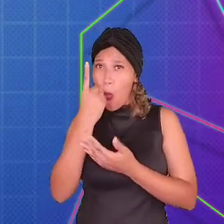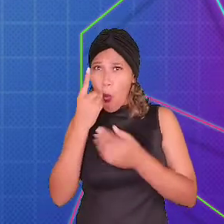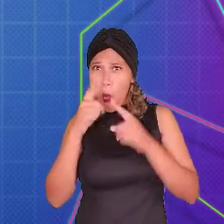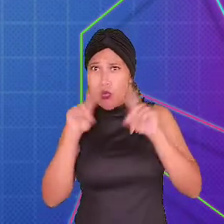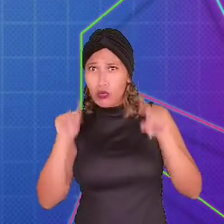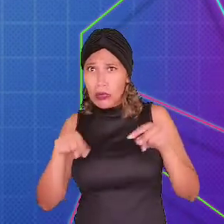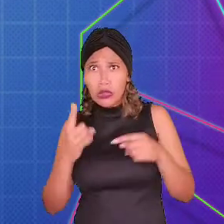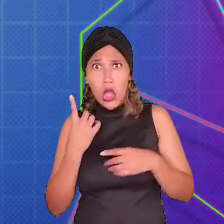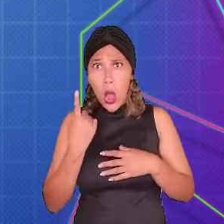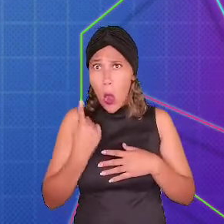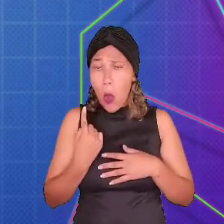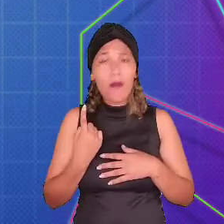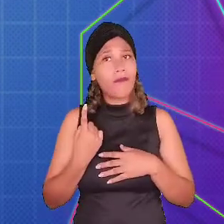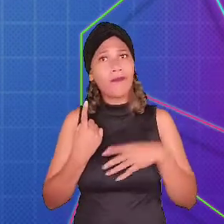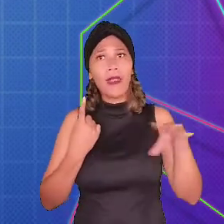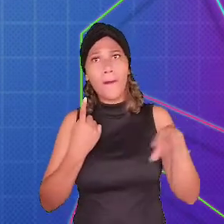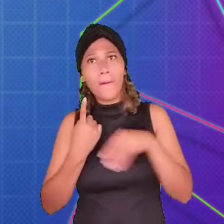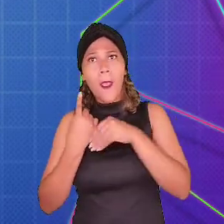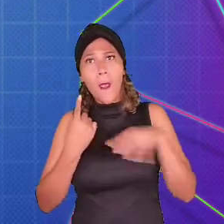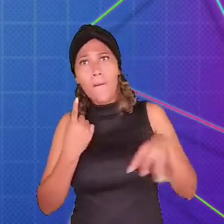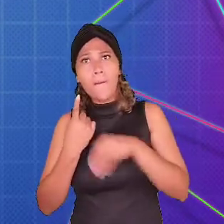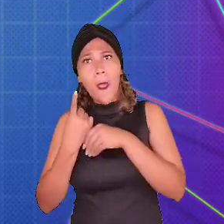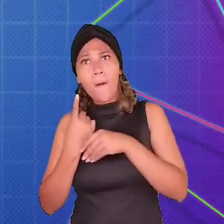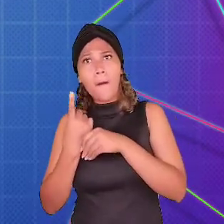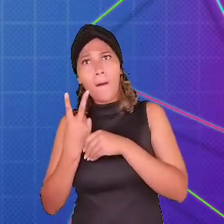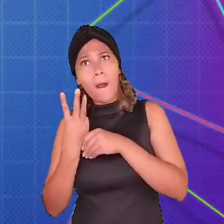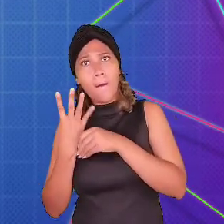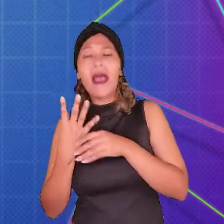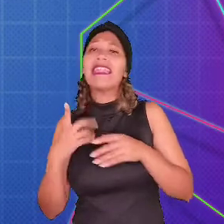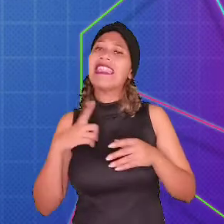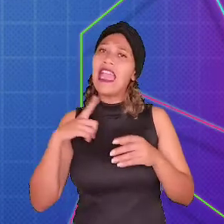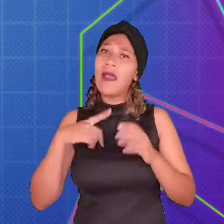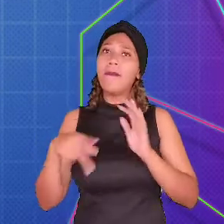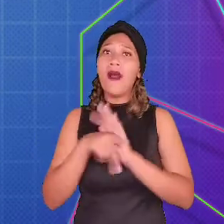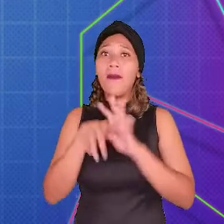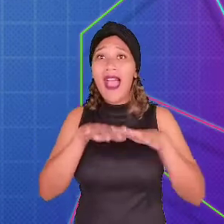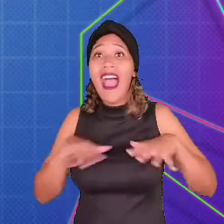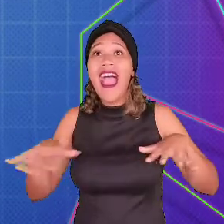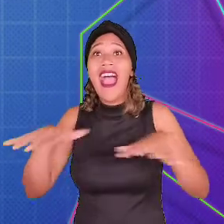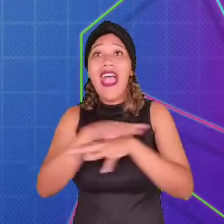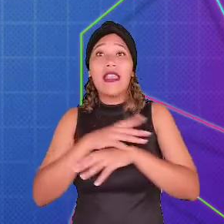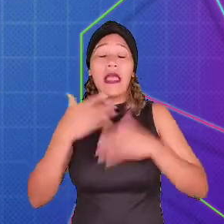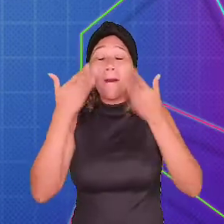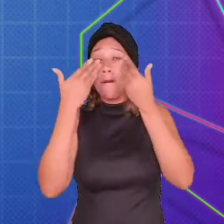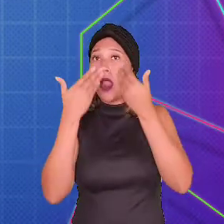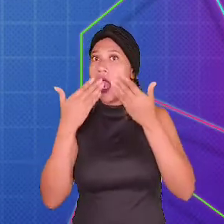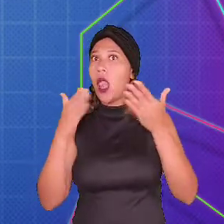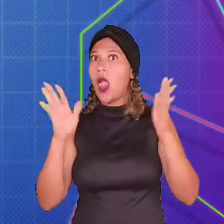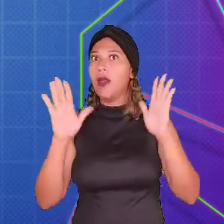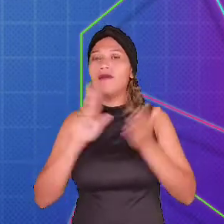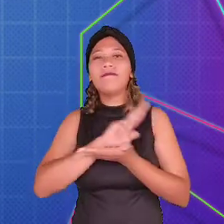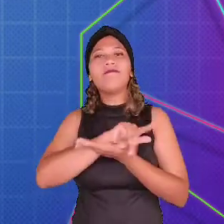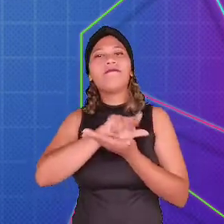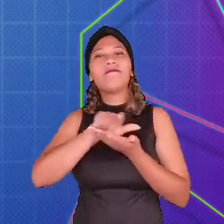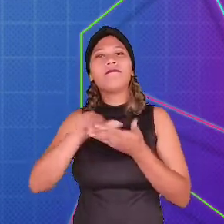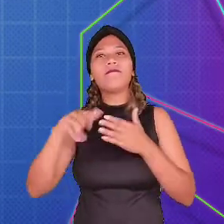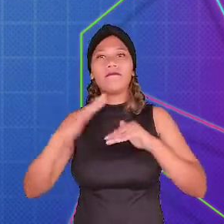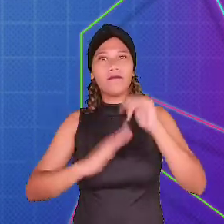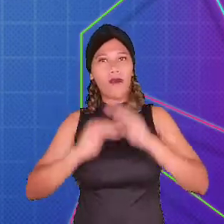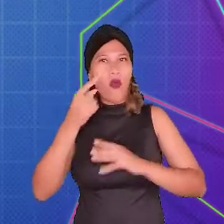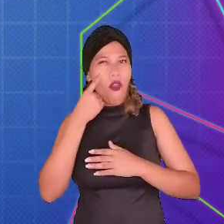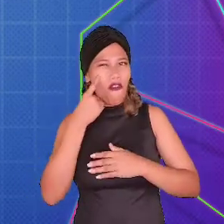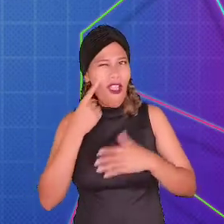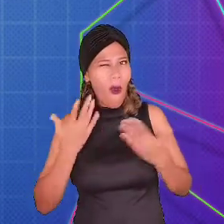vários profissionais que trabalham com essa área, já que a arte nos jogos é bastante ampla e tem diferentes especializações.